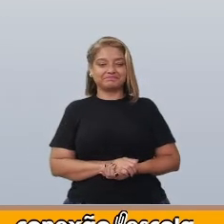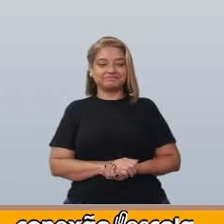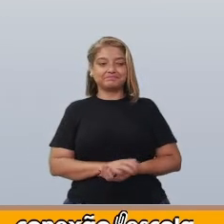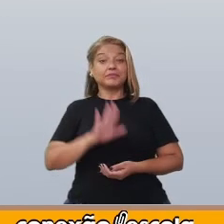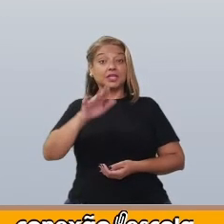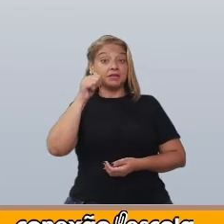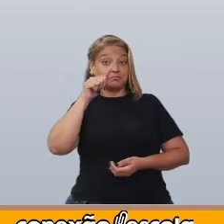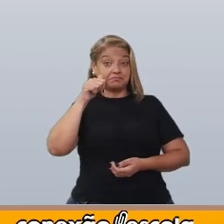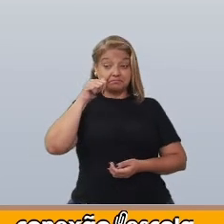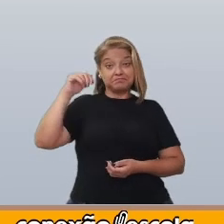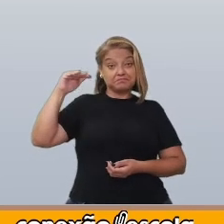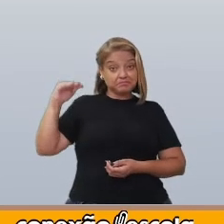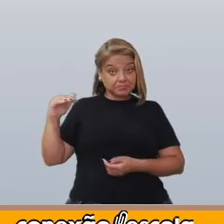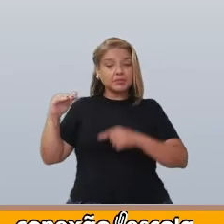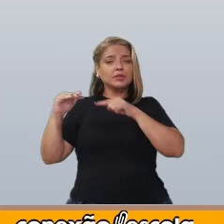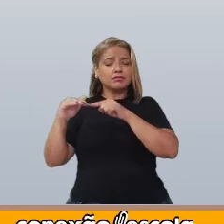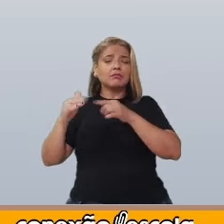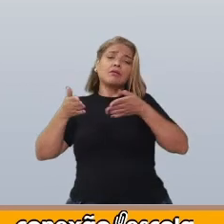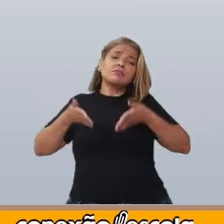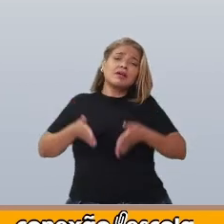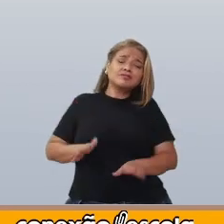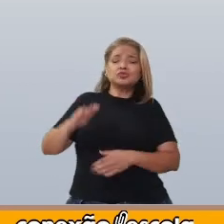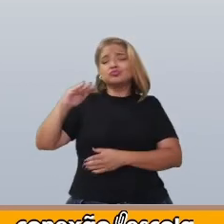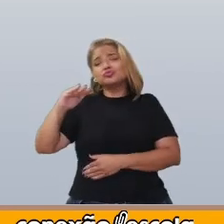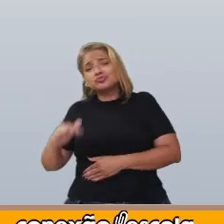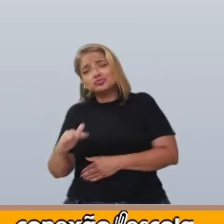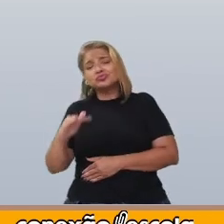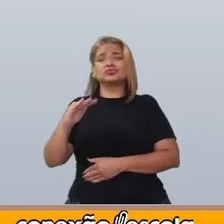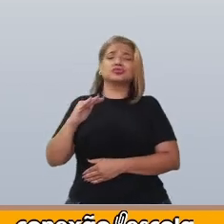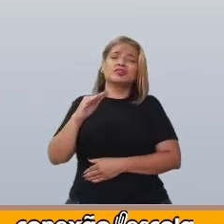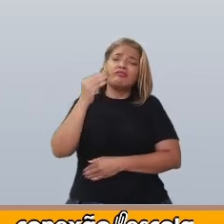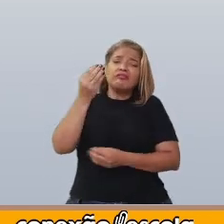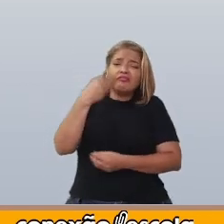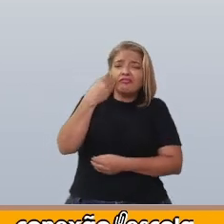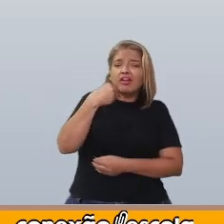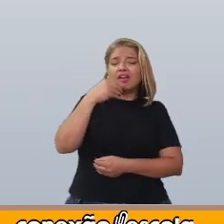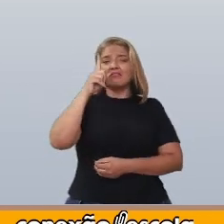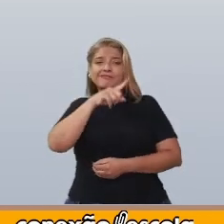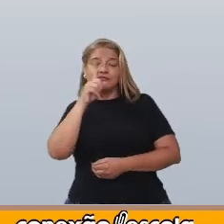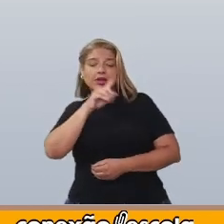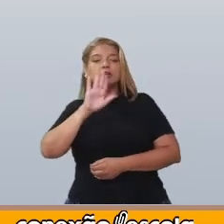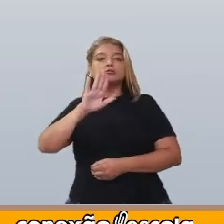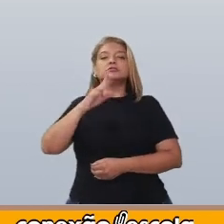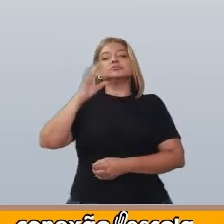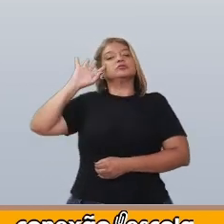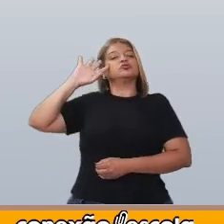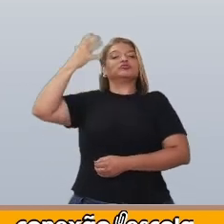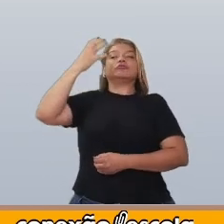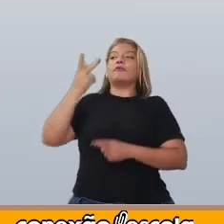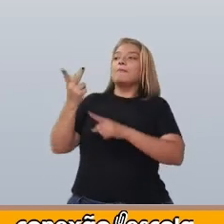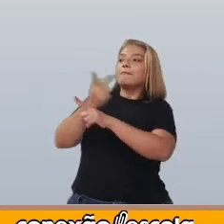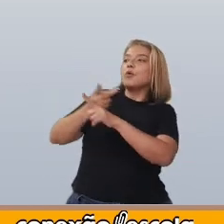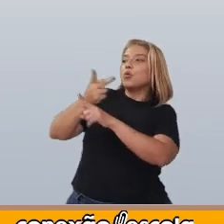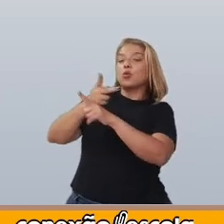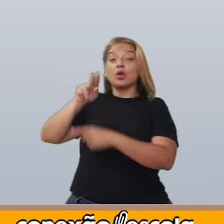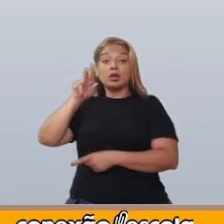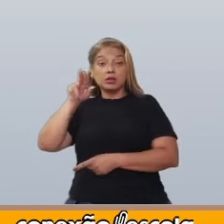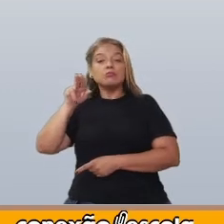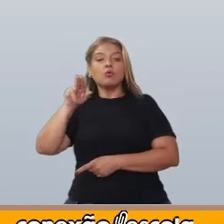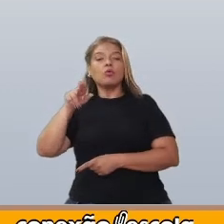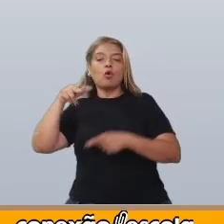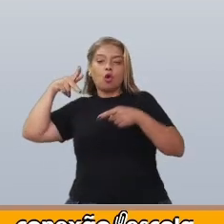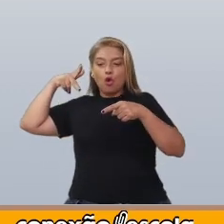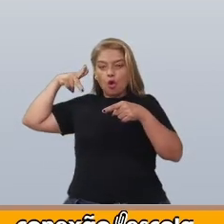Menina, nasceu pequena e fraquinha. Decidiu encontrar os irmãos. Cortou um